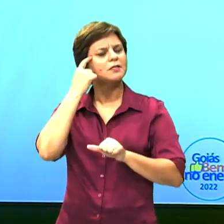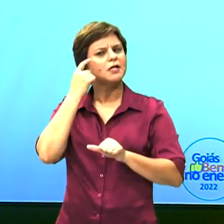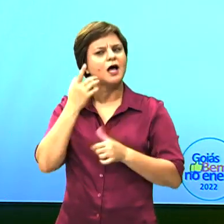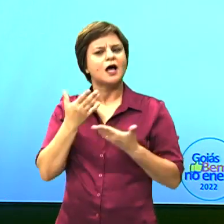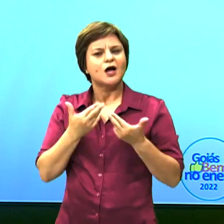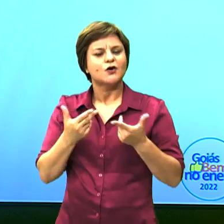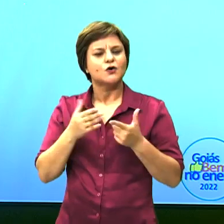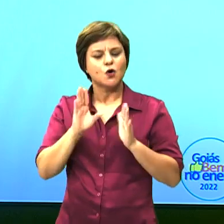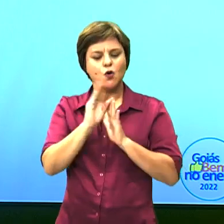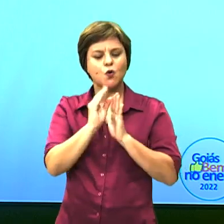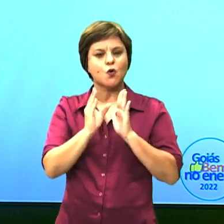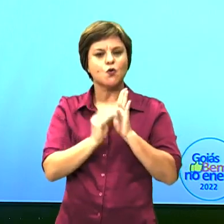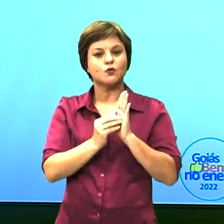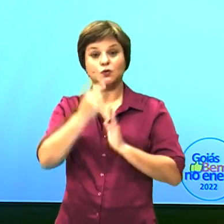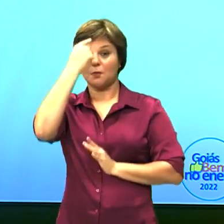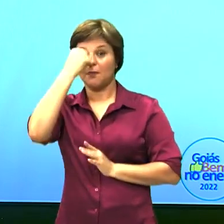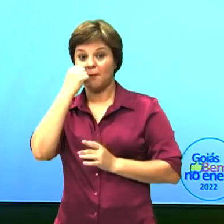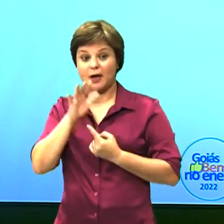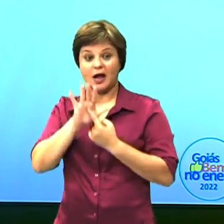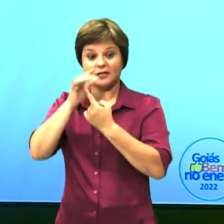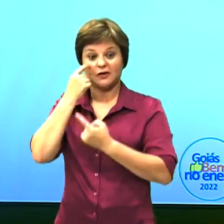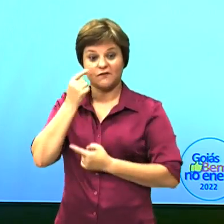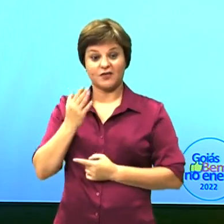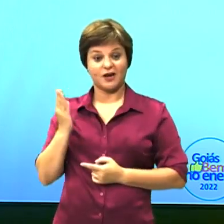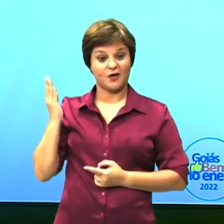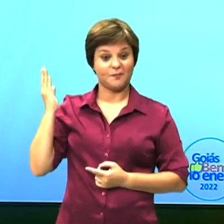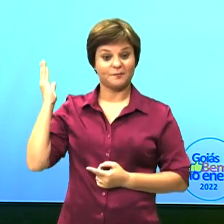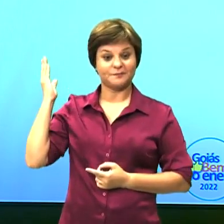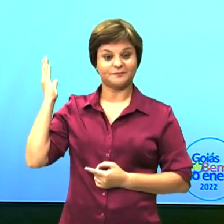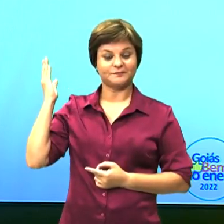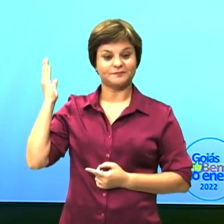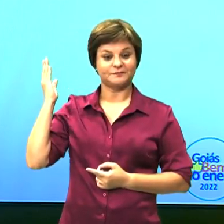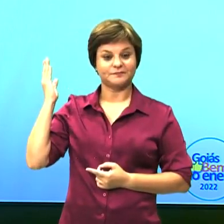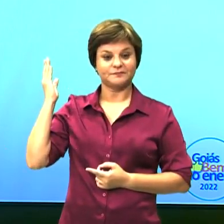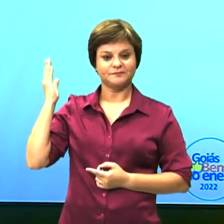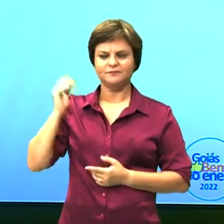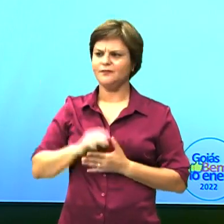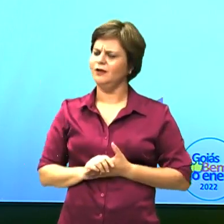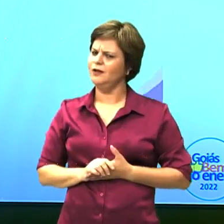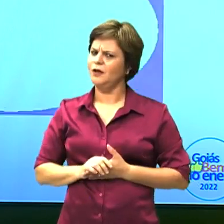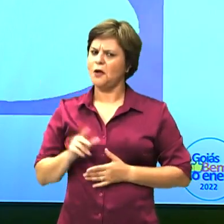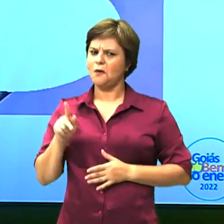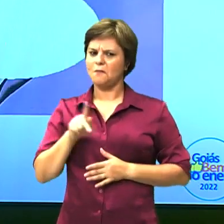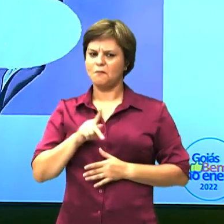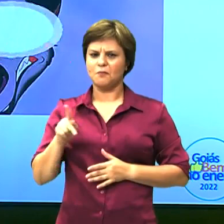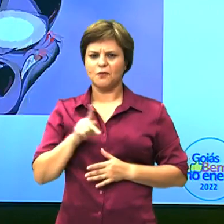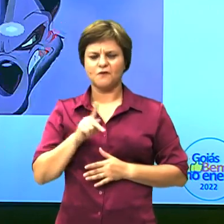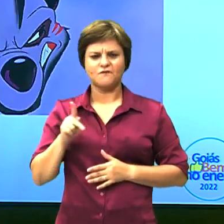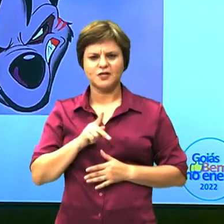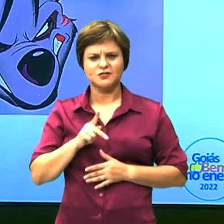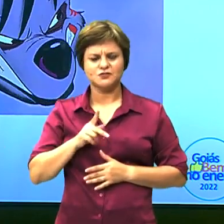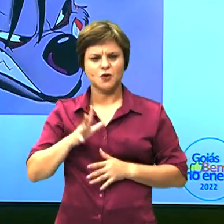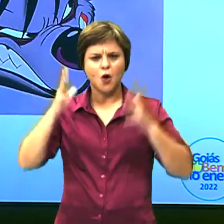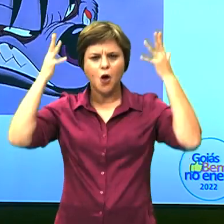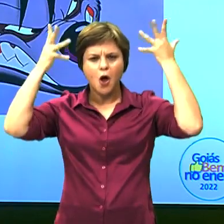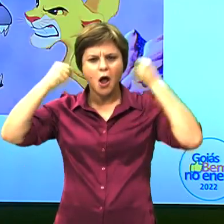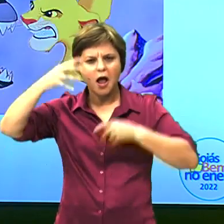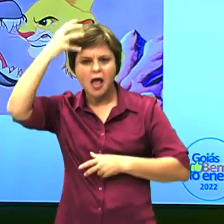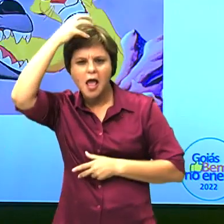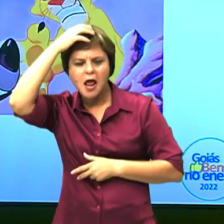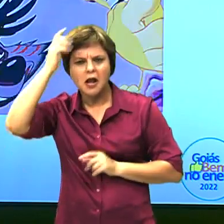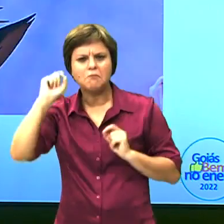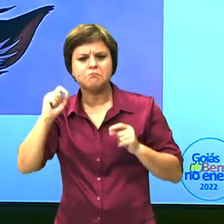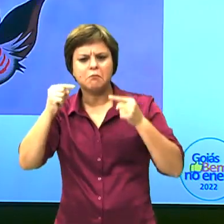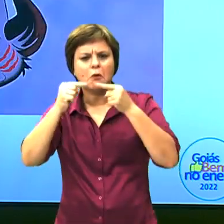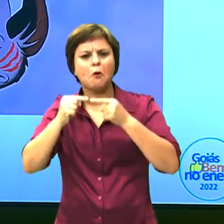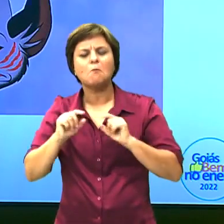aquele conteúdo por essas imagens que vocês estão vendo aí, ó. Professor, o Rei Leão. O que tem a ver